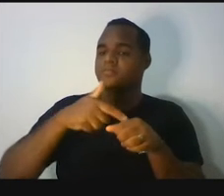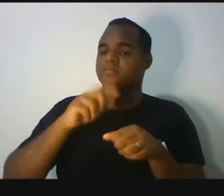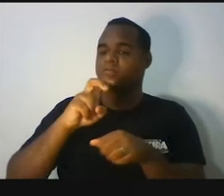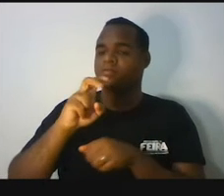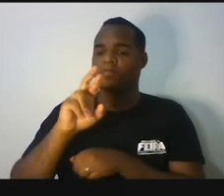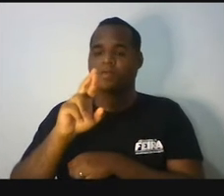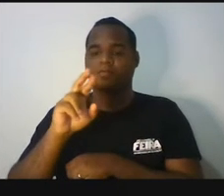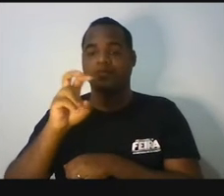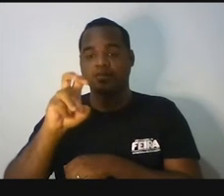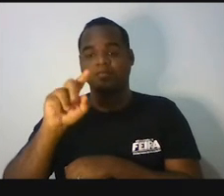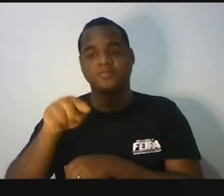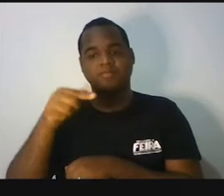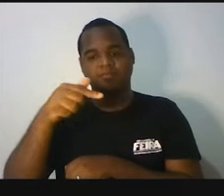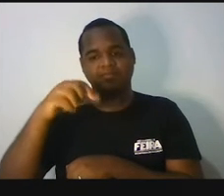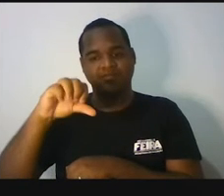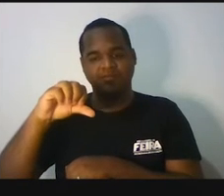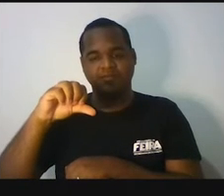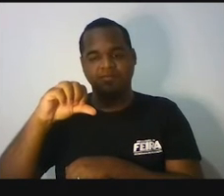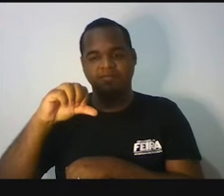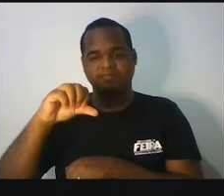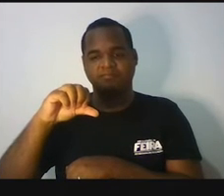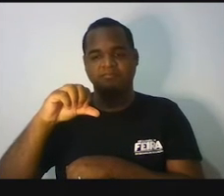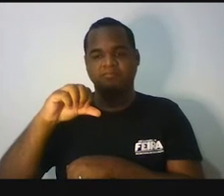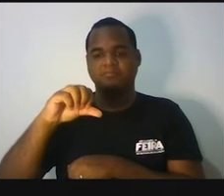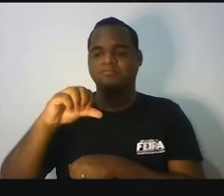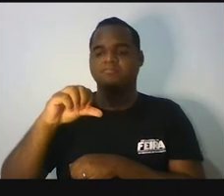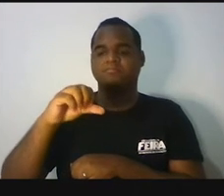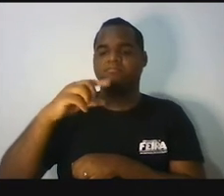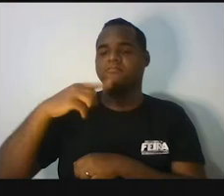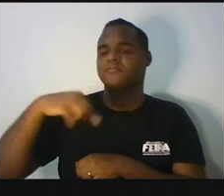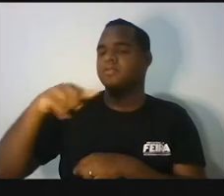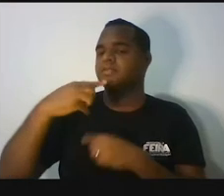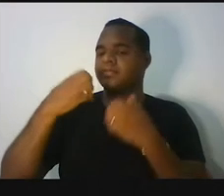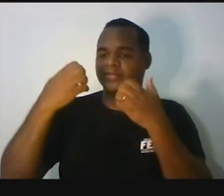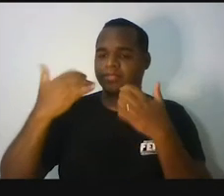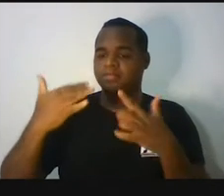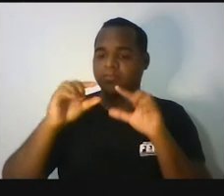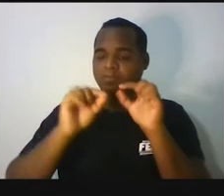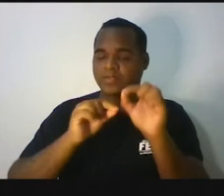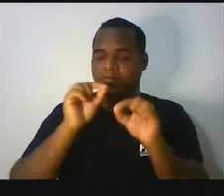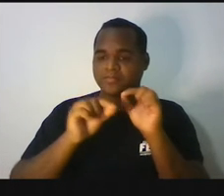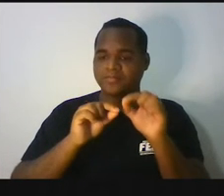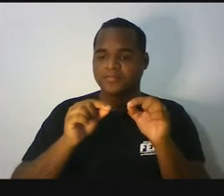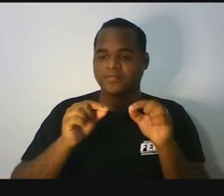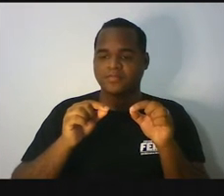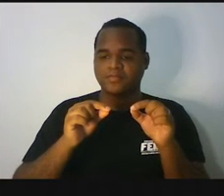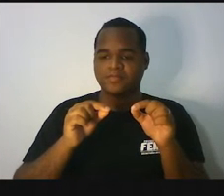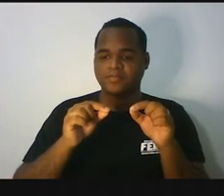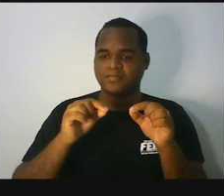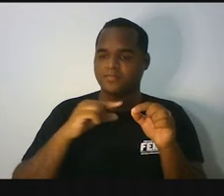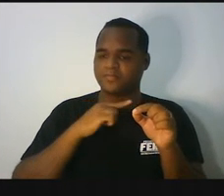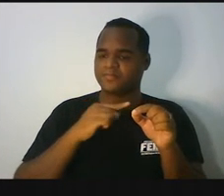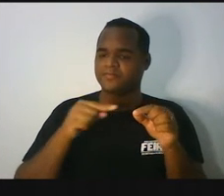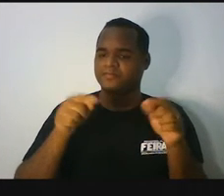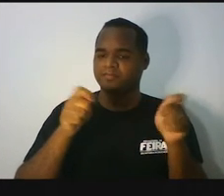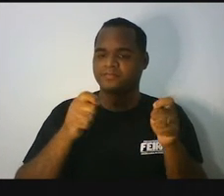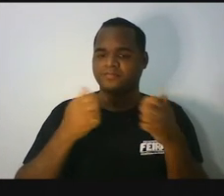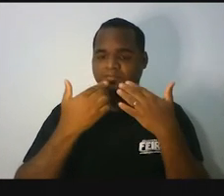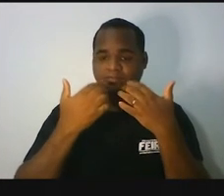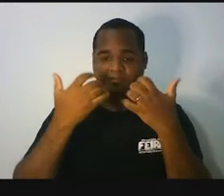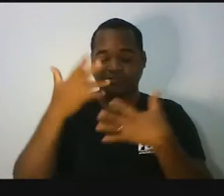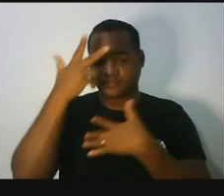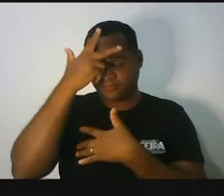,79. O que nós faríamos se nós quiséssemos saber quanto uma pessoa